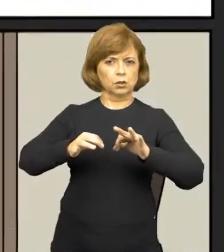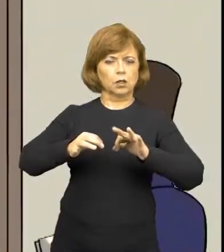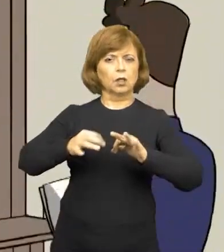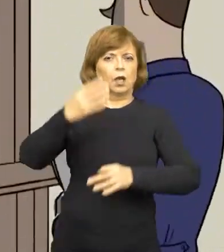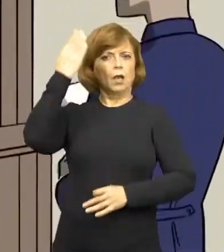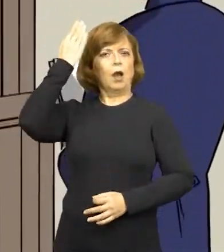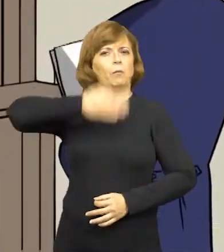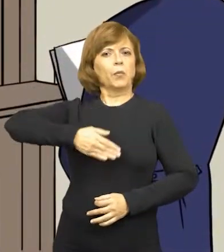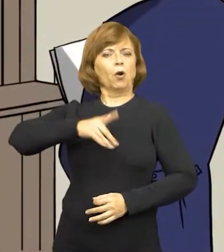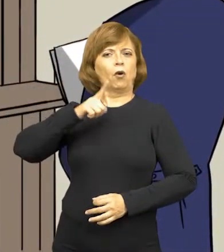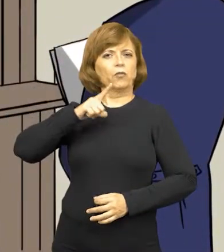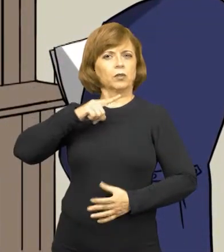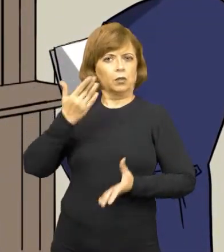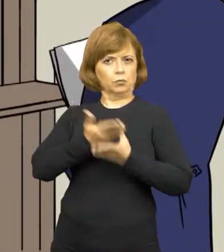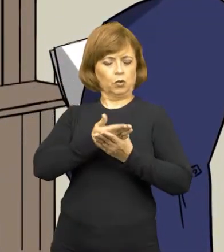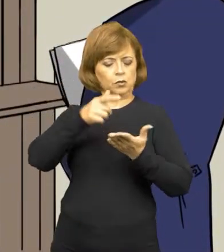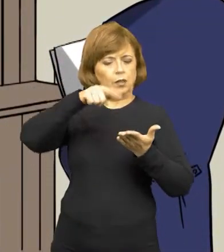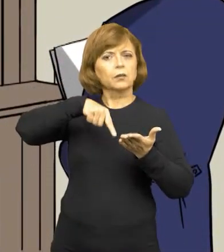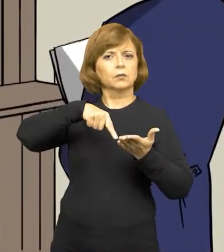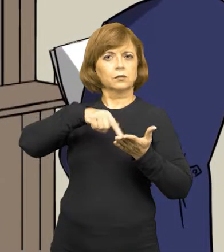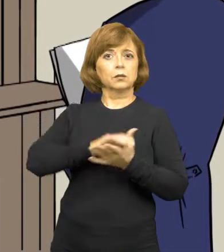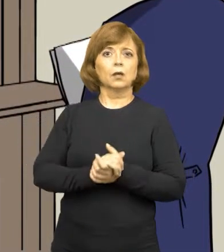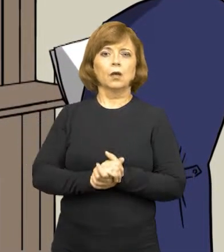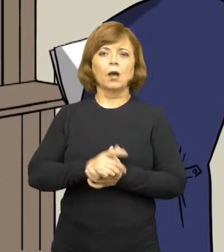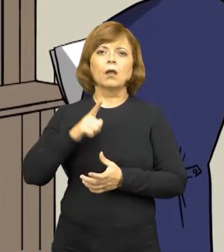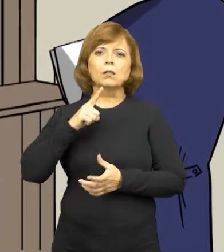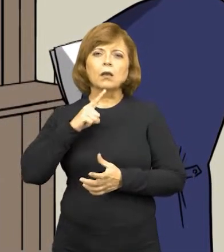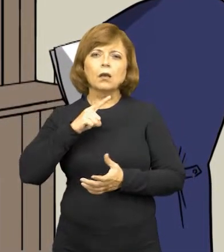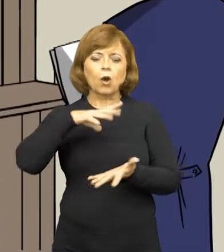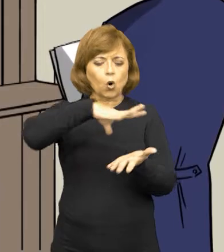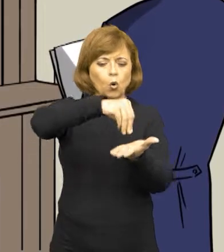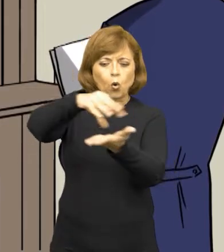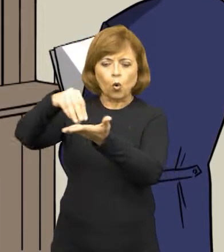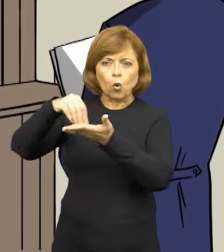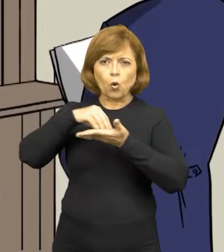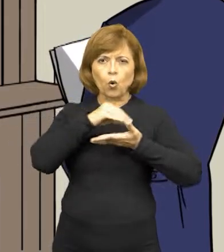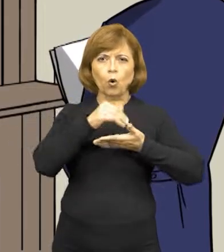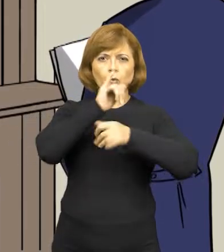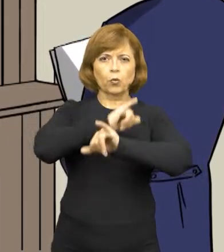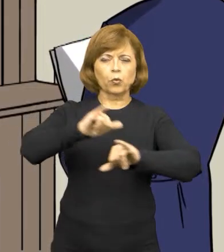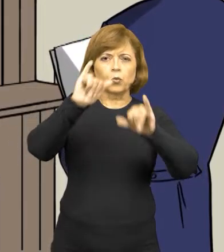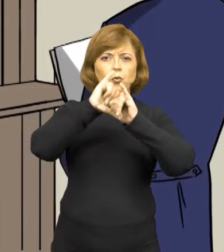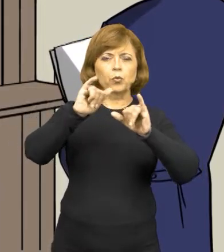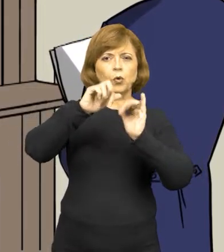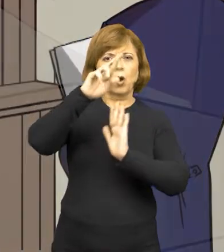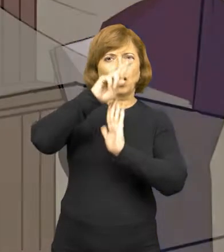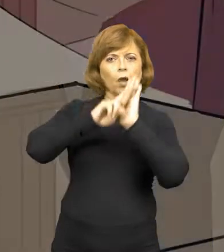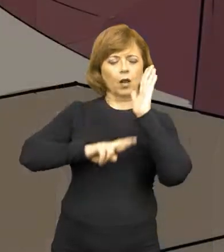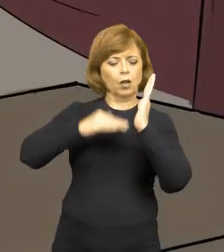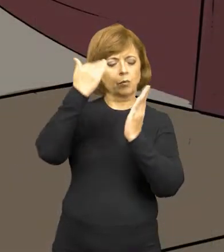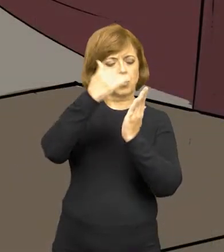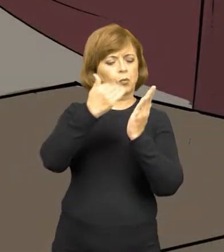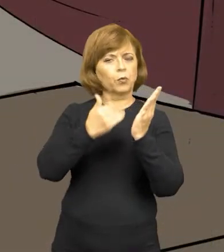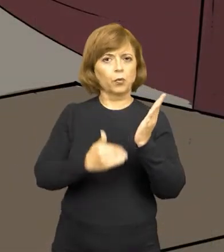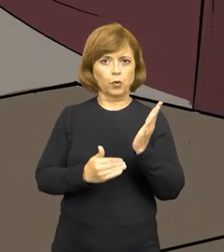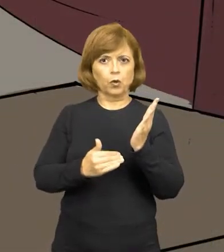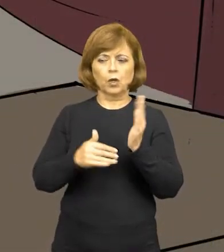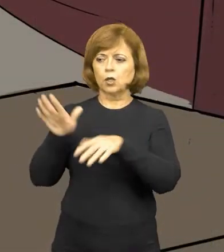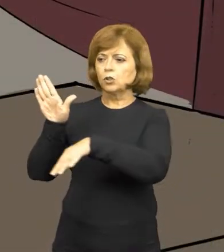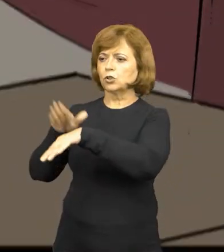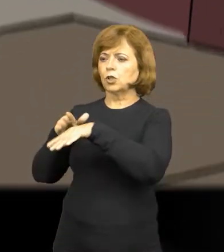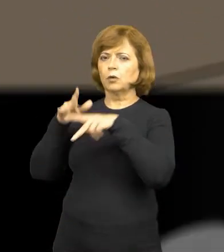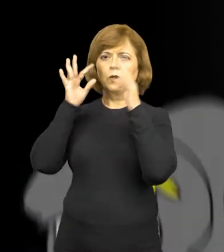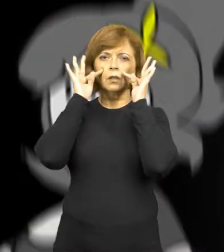provas dos autos. Após os jurados receberem as cópias da pronúncia e do relatório do processo, o juiz chama as